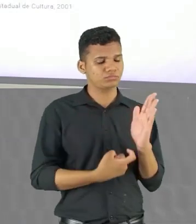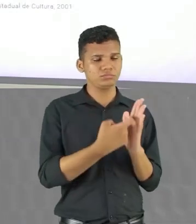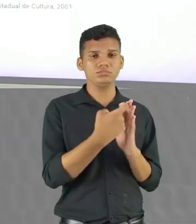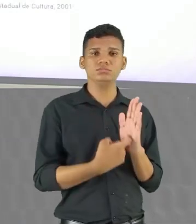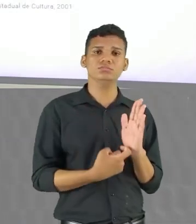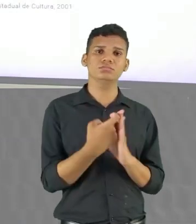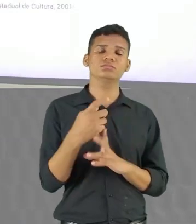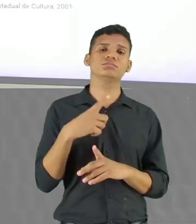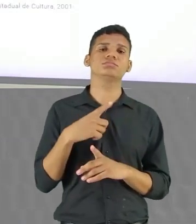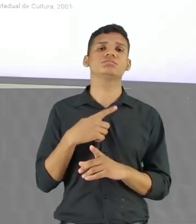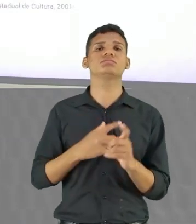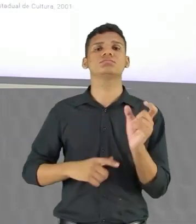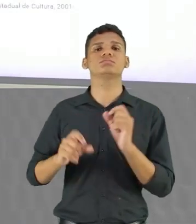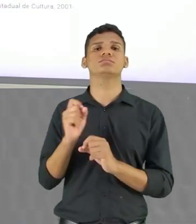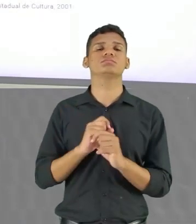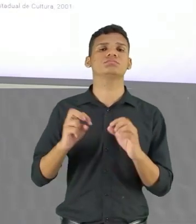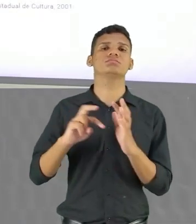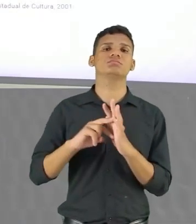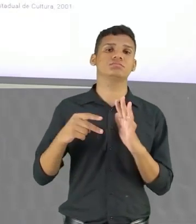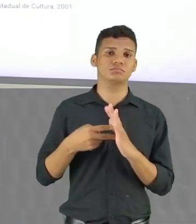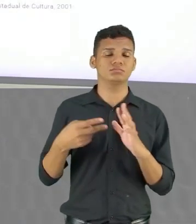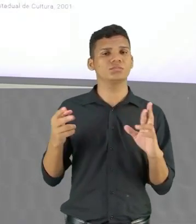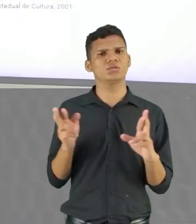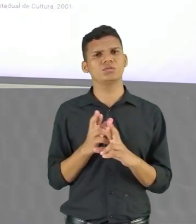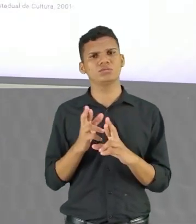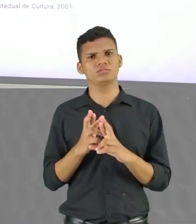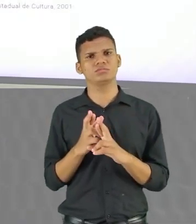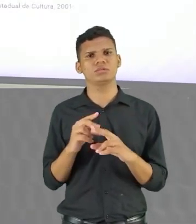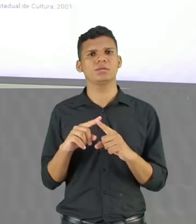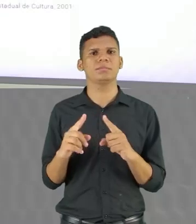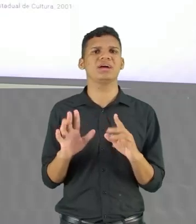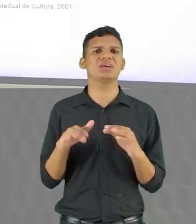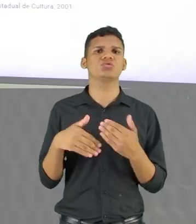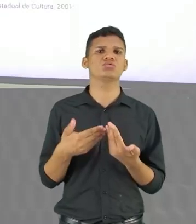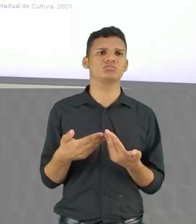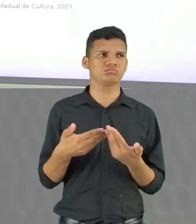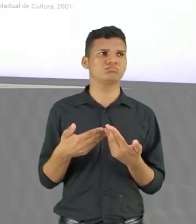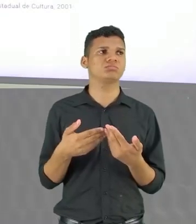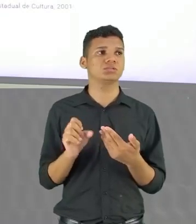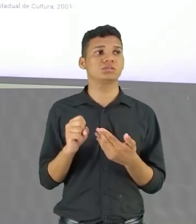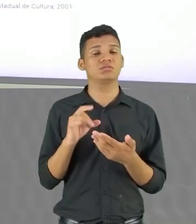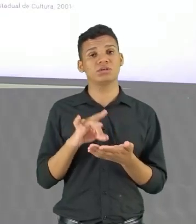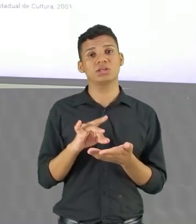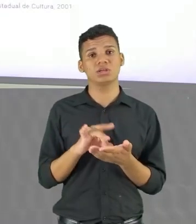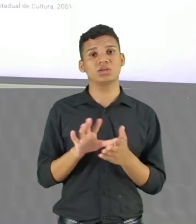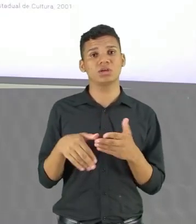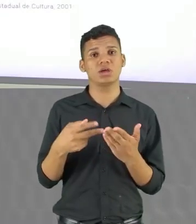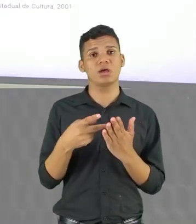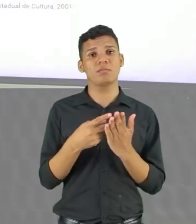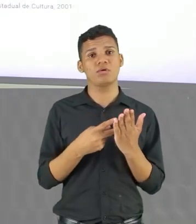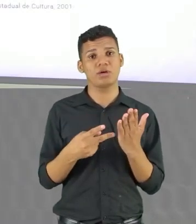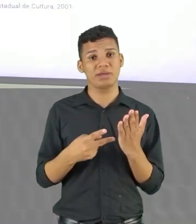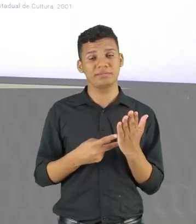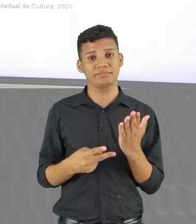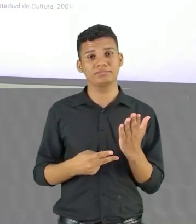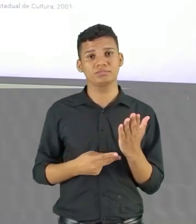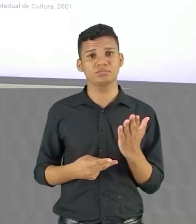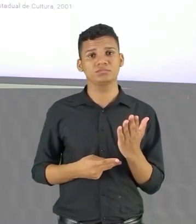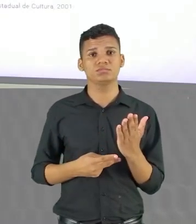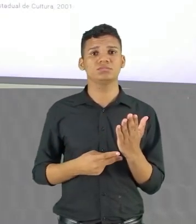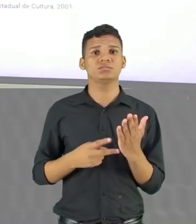questão Dessa relação Tem um porquê De ele estar usando Essas cores Aqui relacionando A poema Novamente Aqui a gente tem